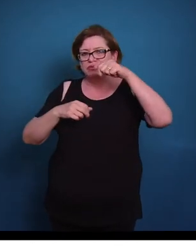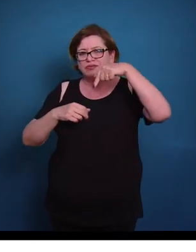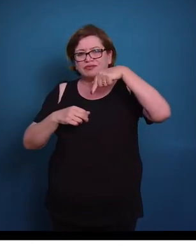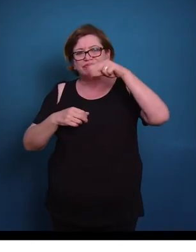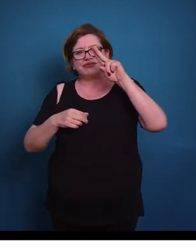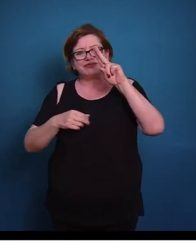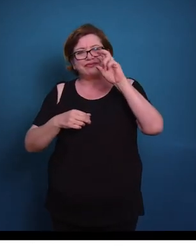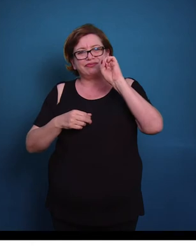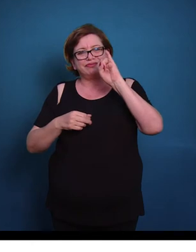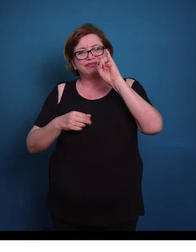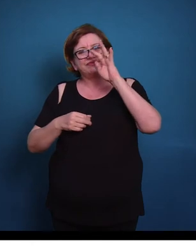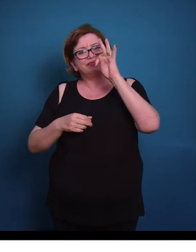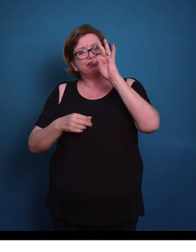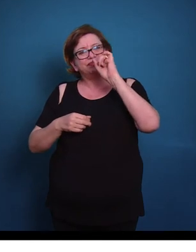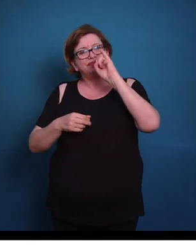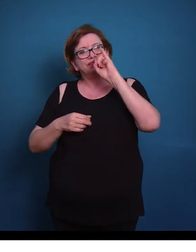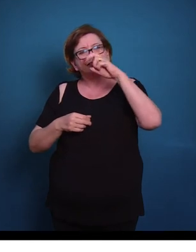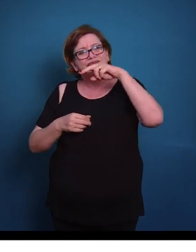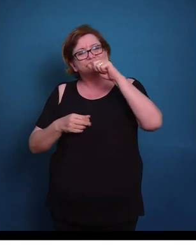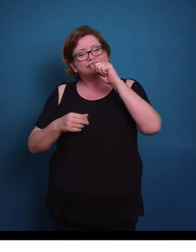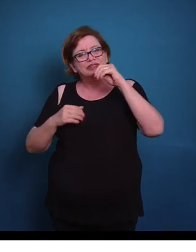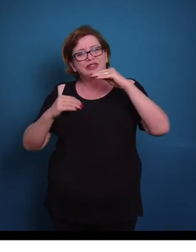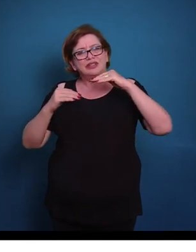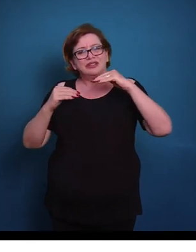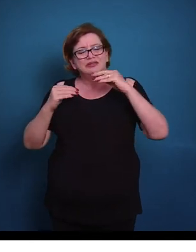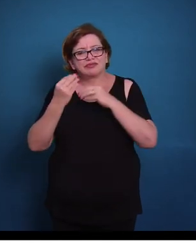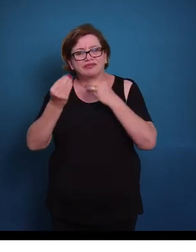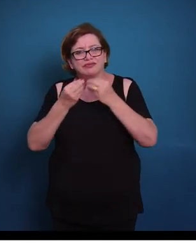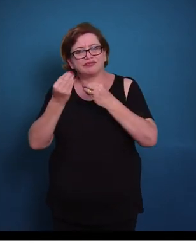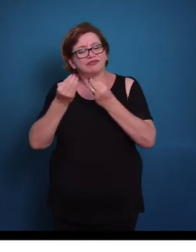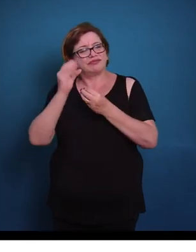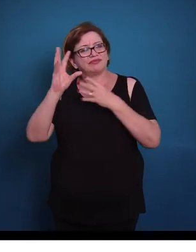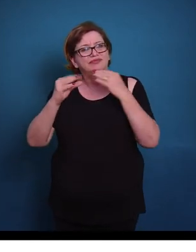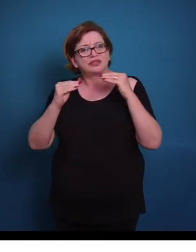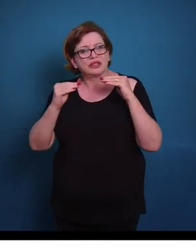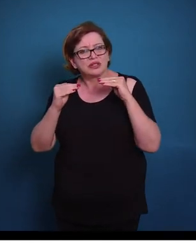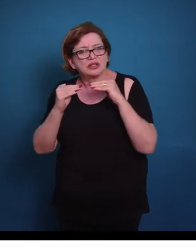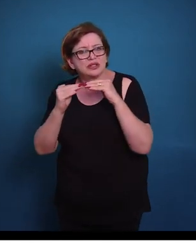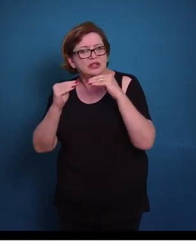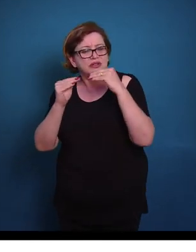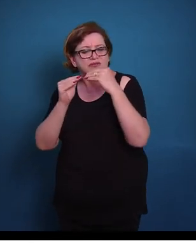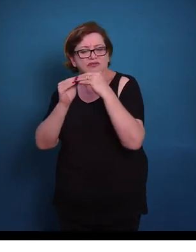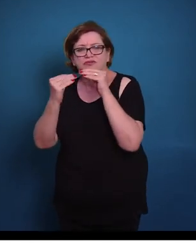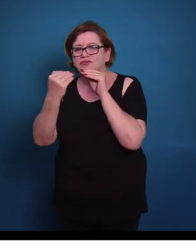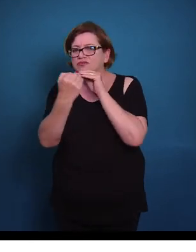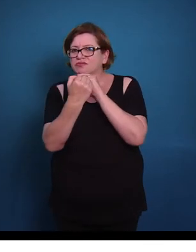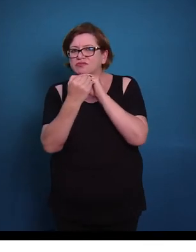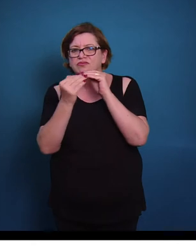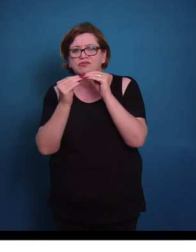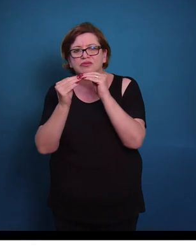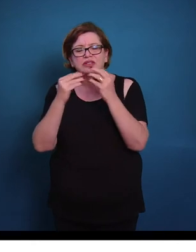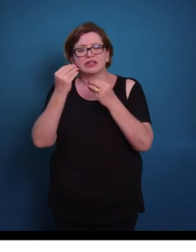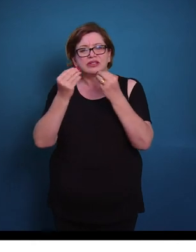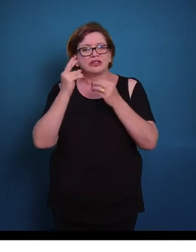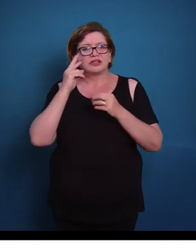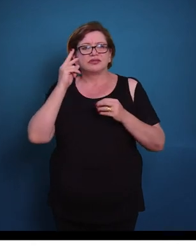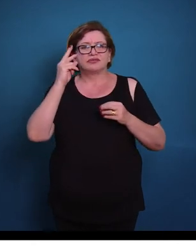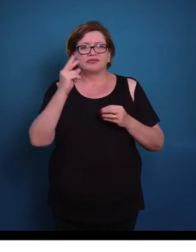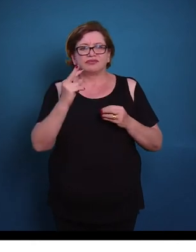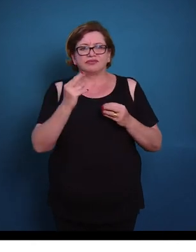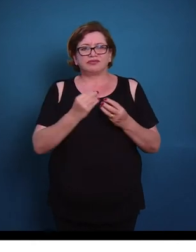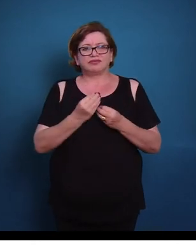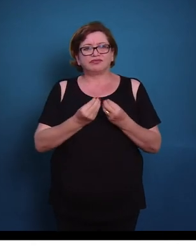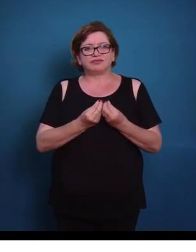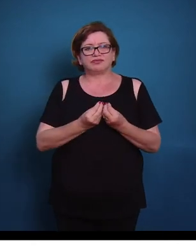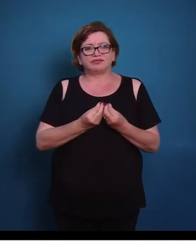esses filamentos, eles vão ser conectados com a membrana plasmática através desses corpos que nós chamamos de corpos eletrodensos. Então